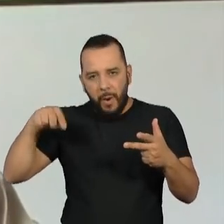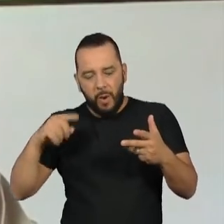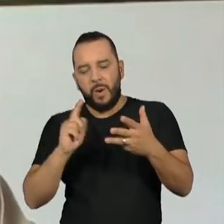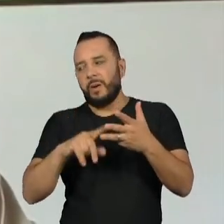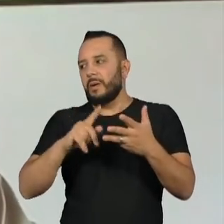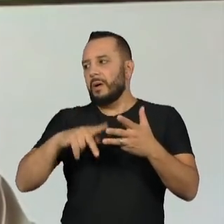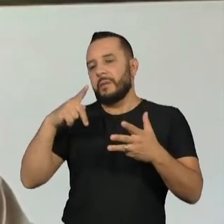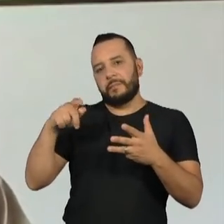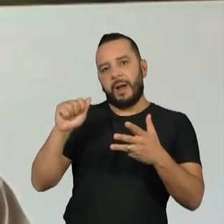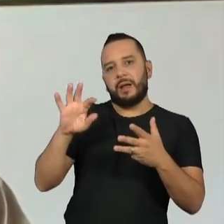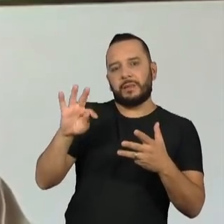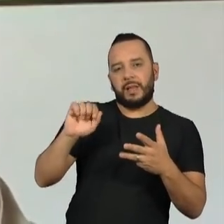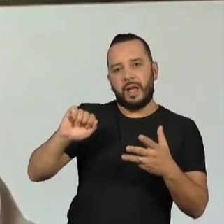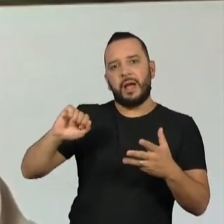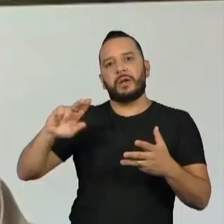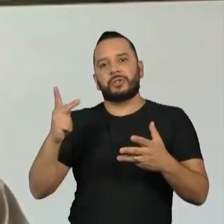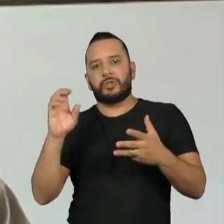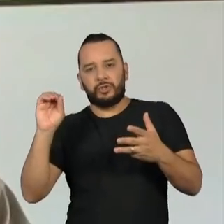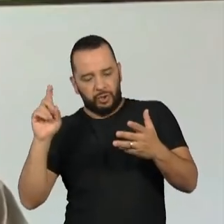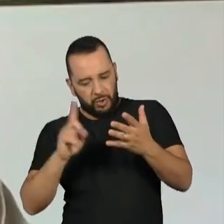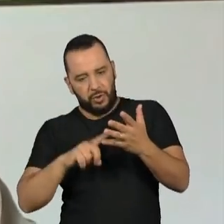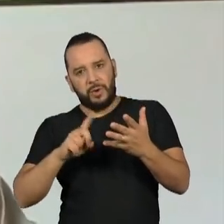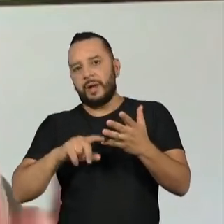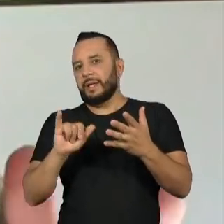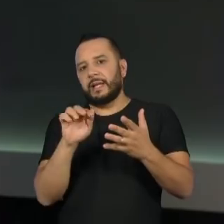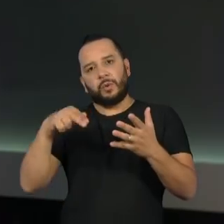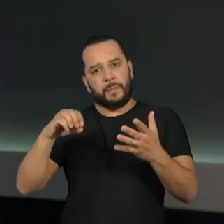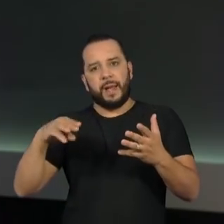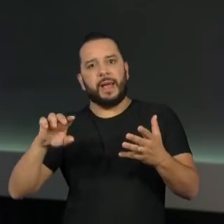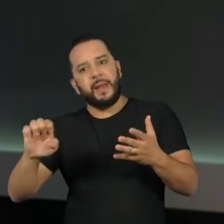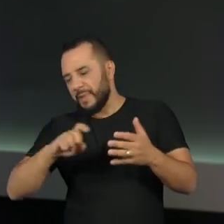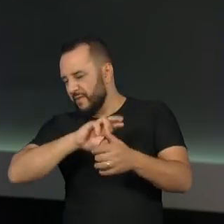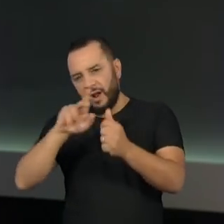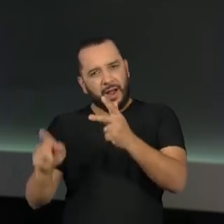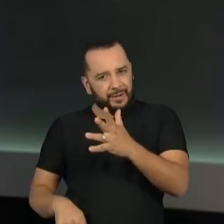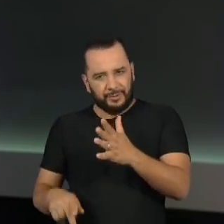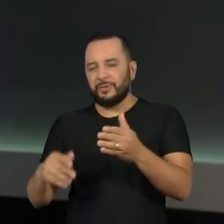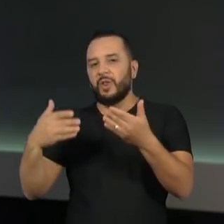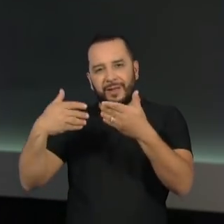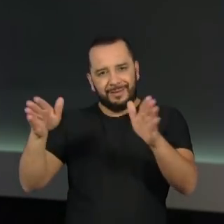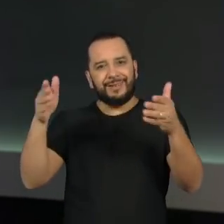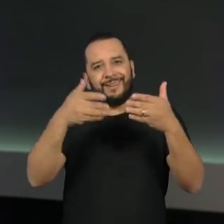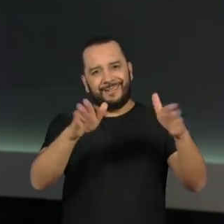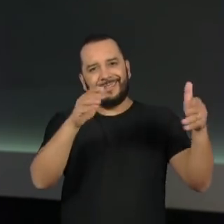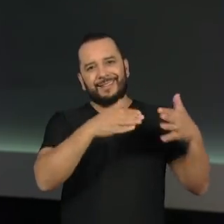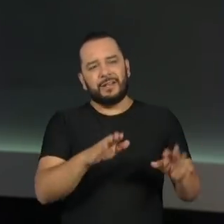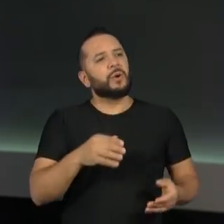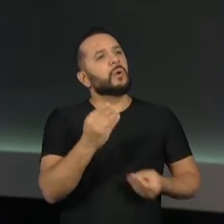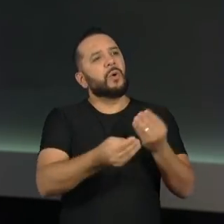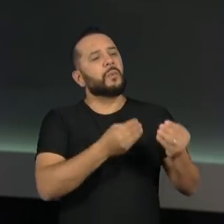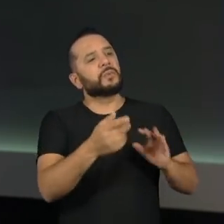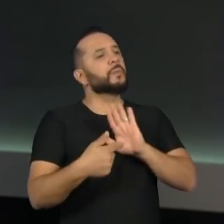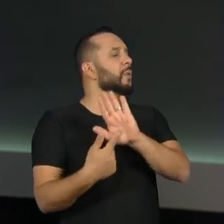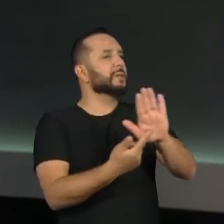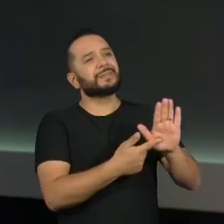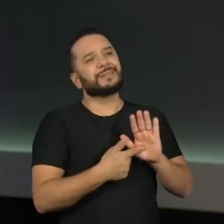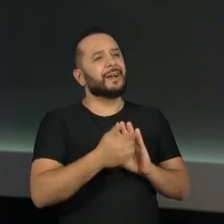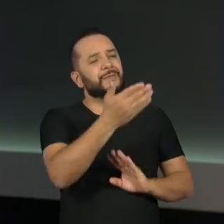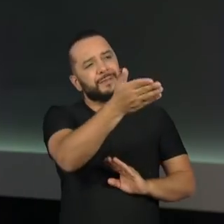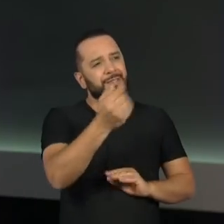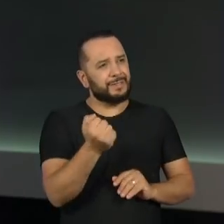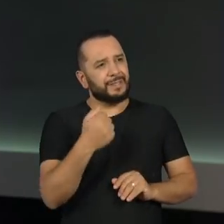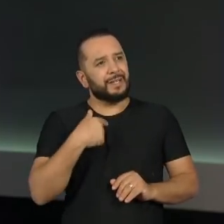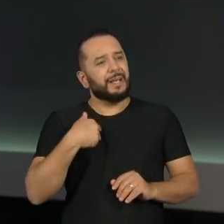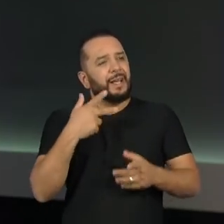Pataxó, Guayana Palai, Yanomami e outros. O que você quer mostrar com todas essas etnias retratadas